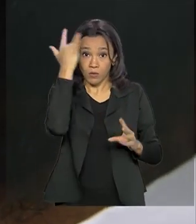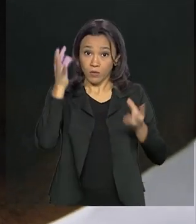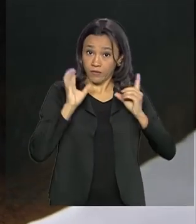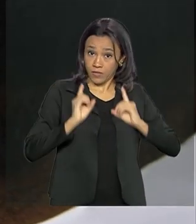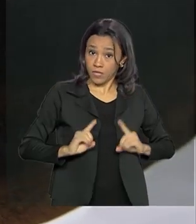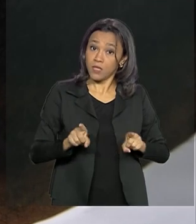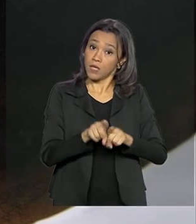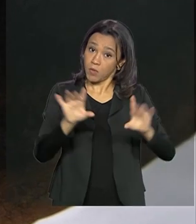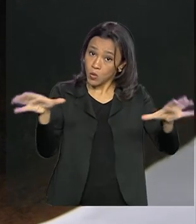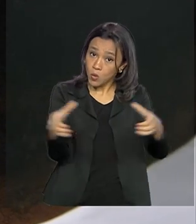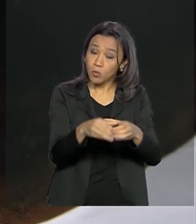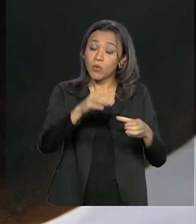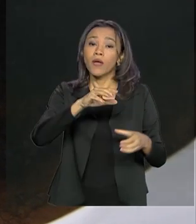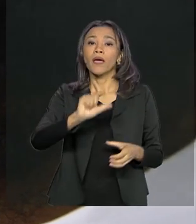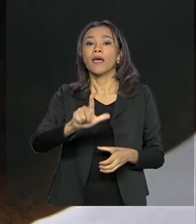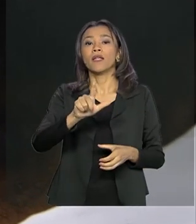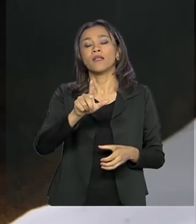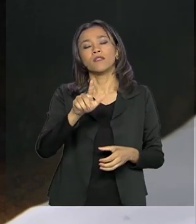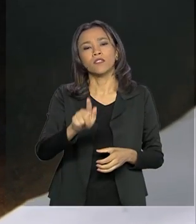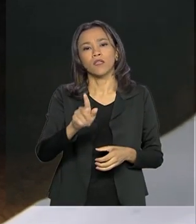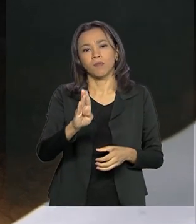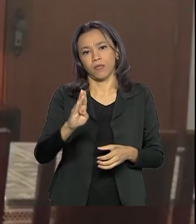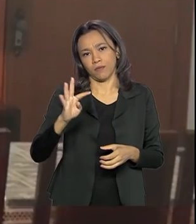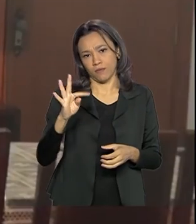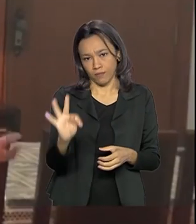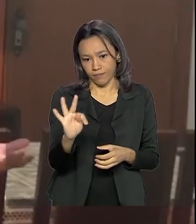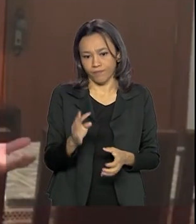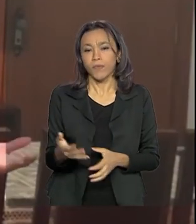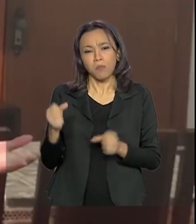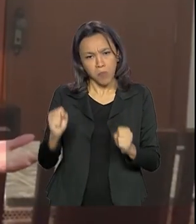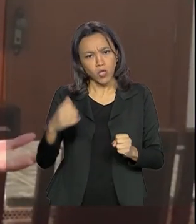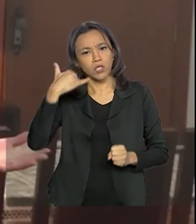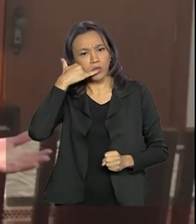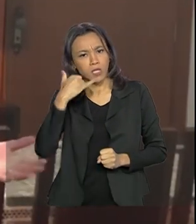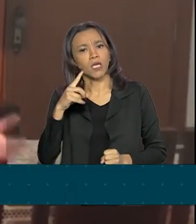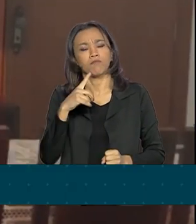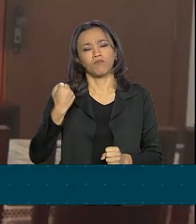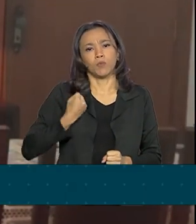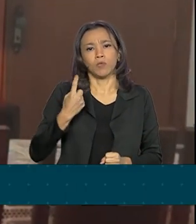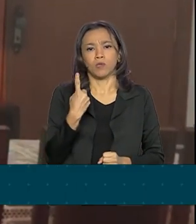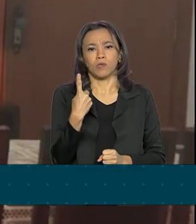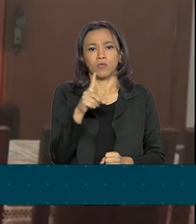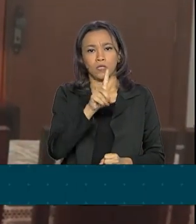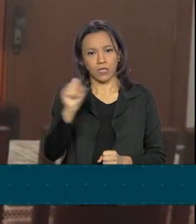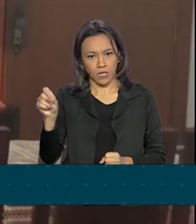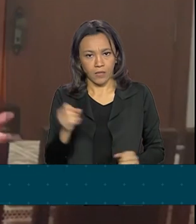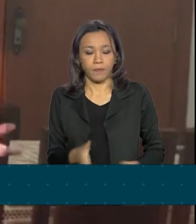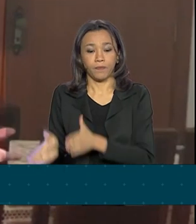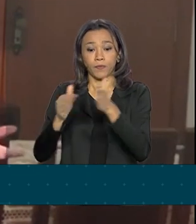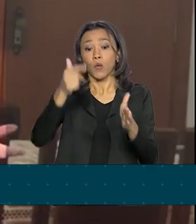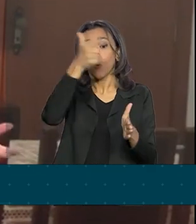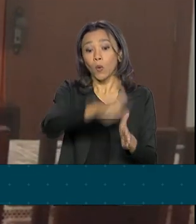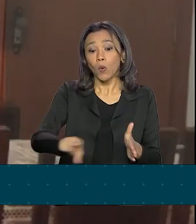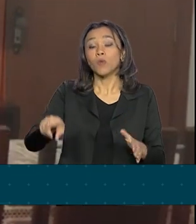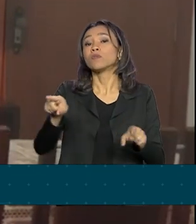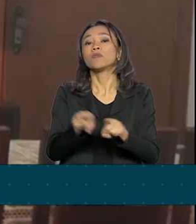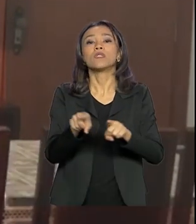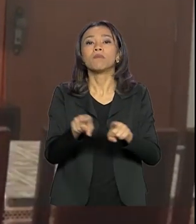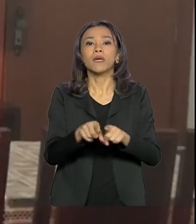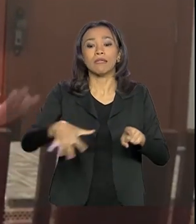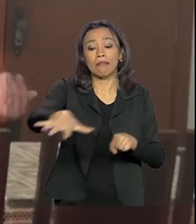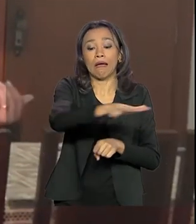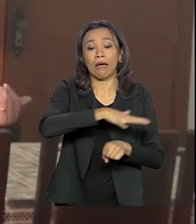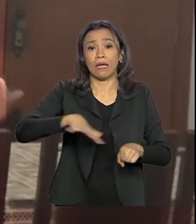caso, é possível fazer a denúncia pelo DISC-100. Outro setor que está sofrendo com os efeitos da pandemia do novo coronavírus é o